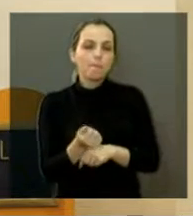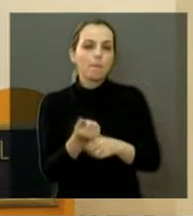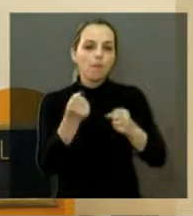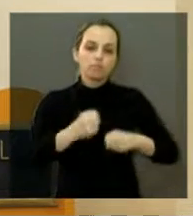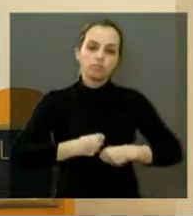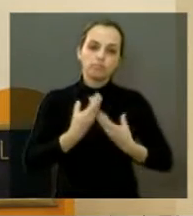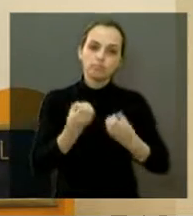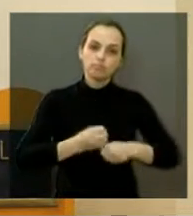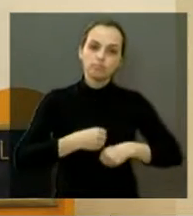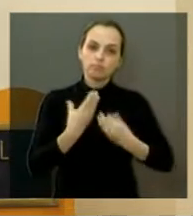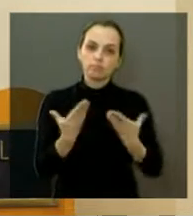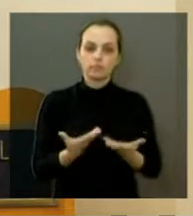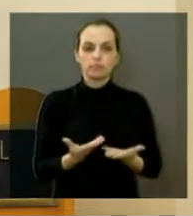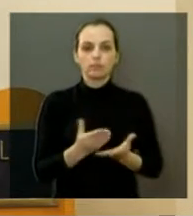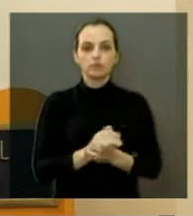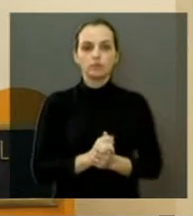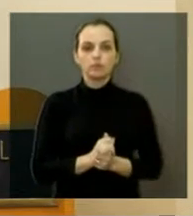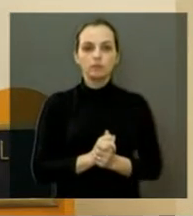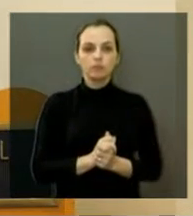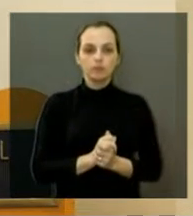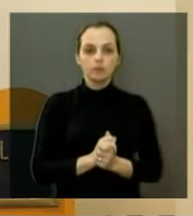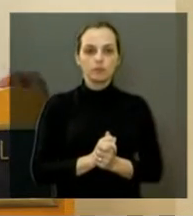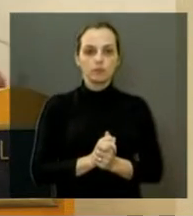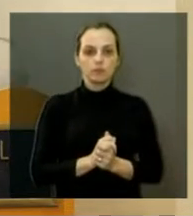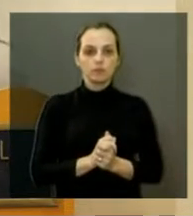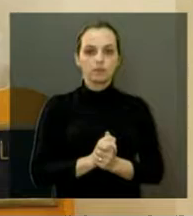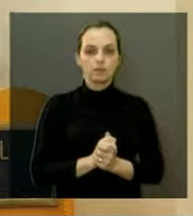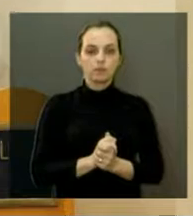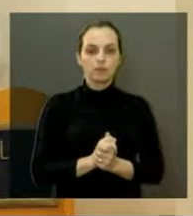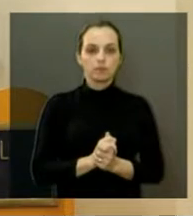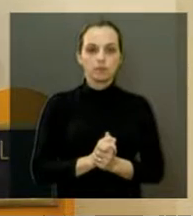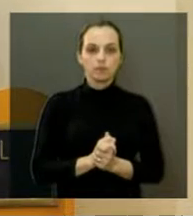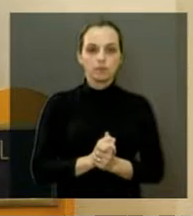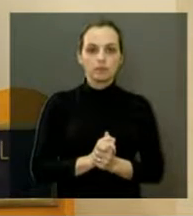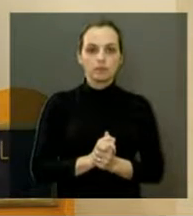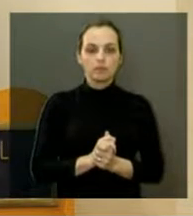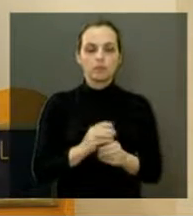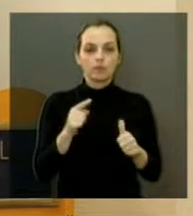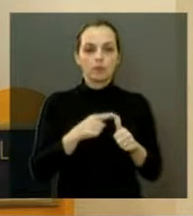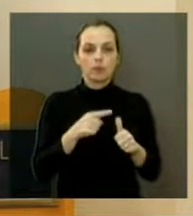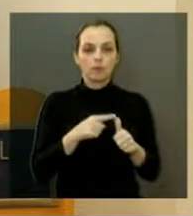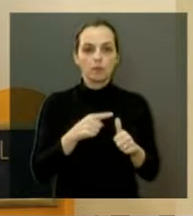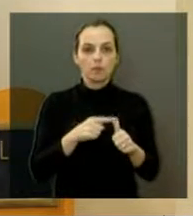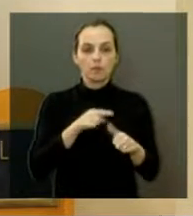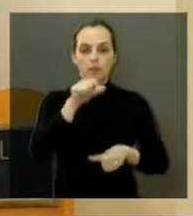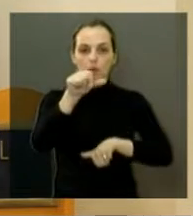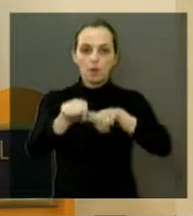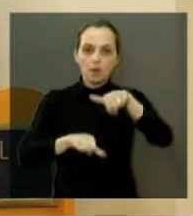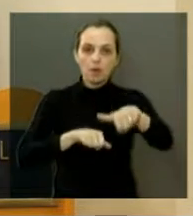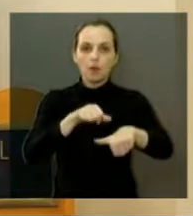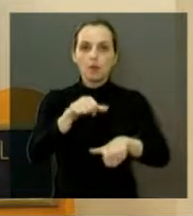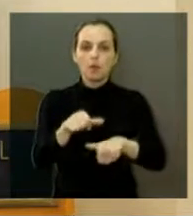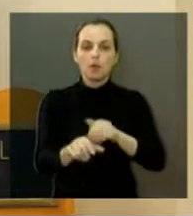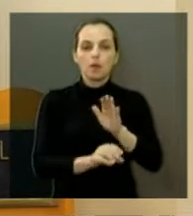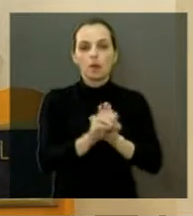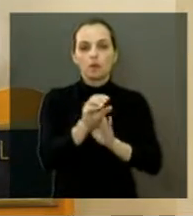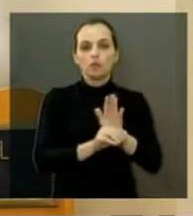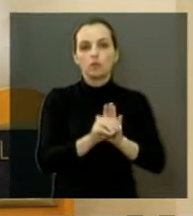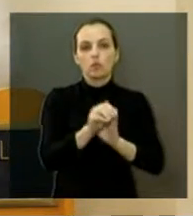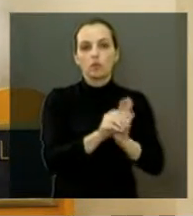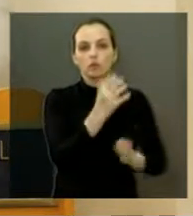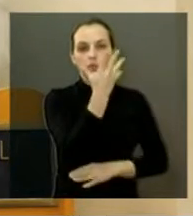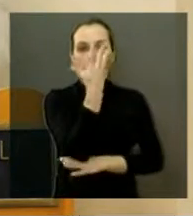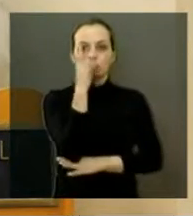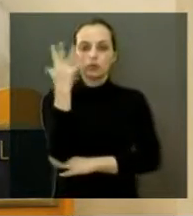aqui para expor, Porçane. Primeiramente, sobre a alteração do Código de Arborização Urbana.